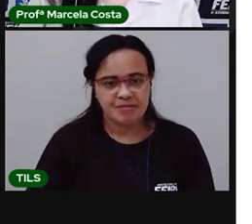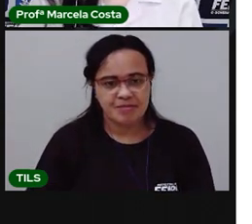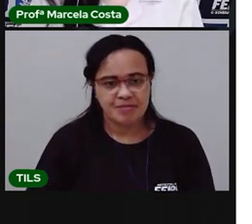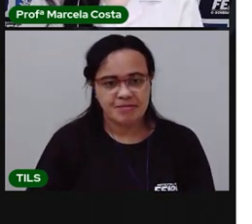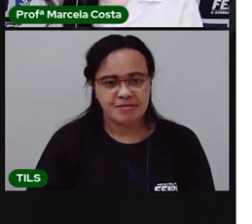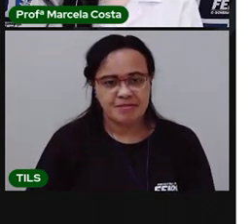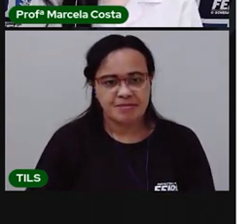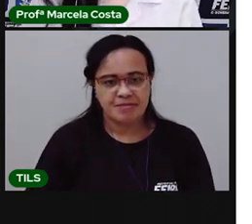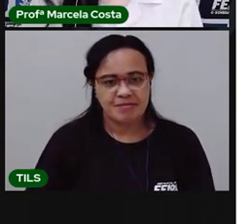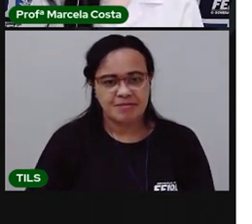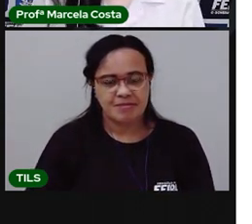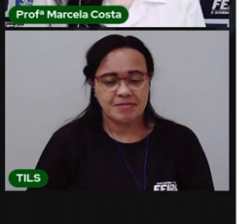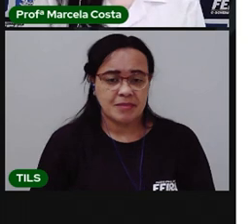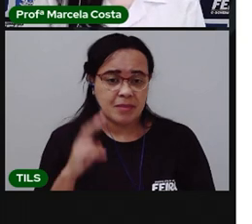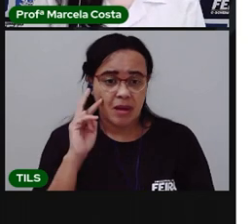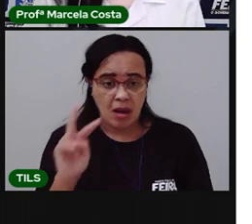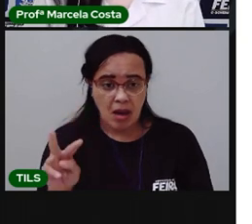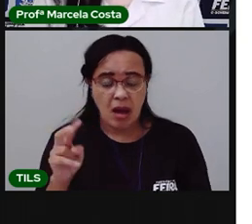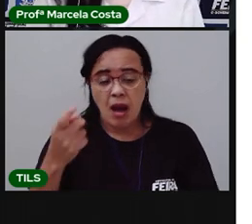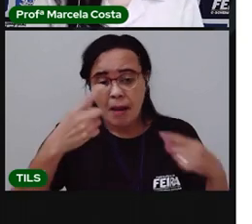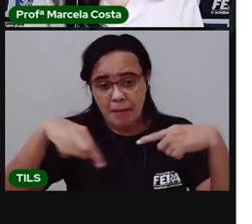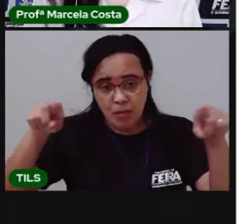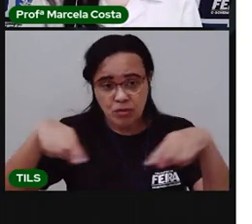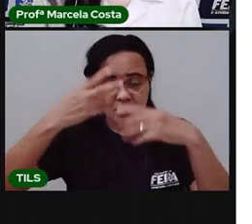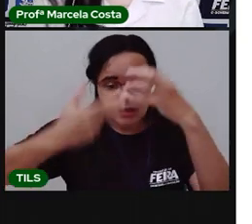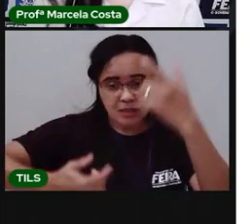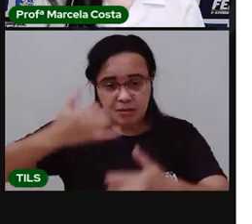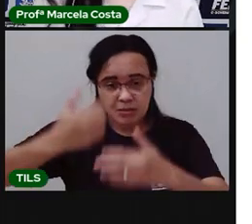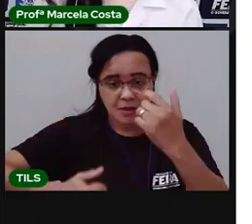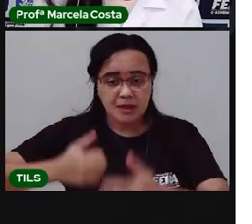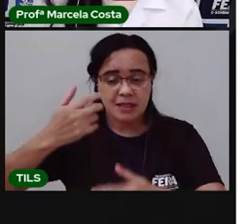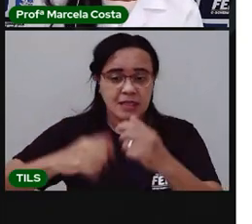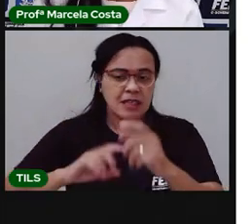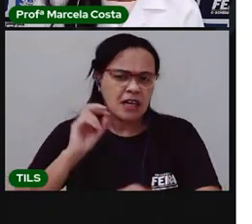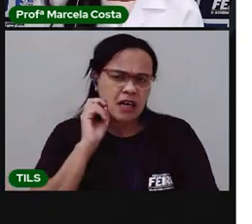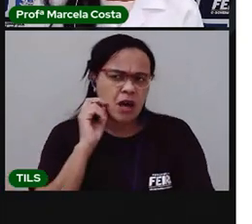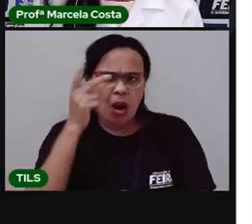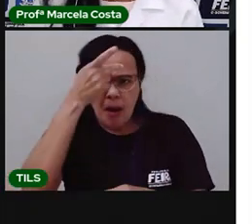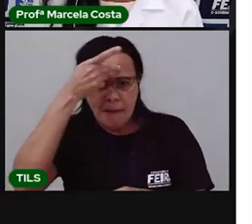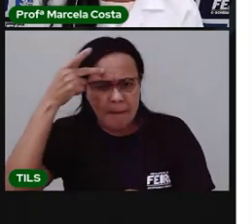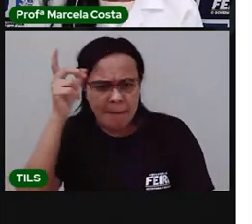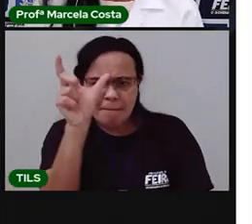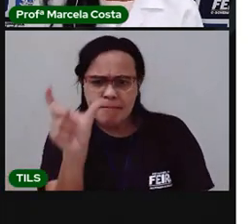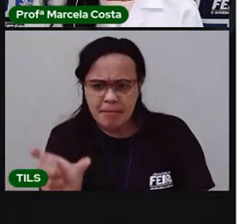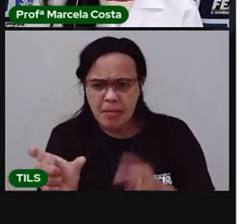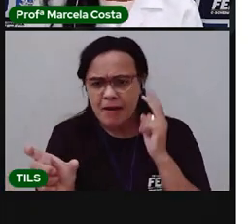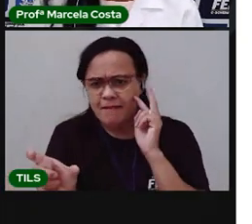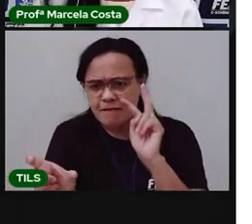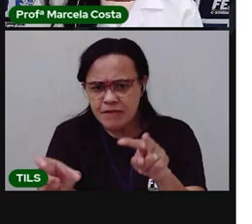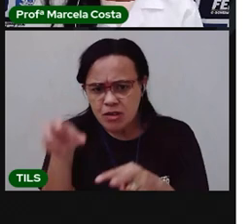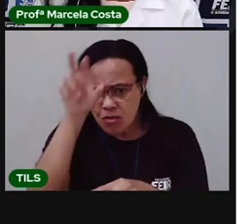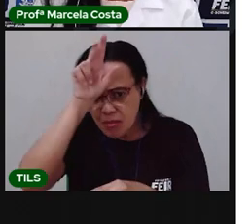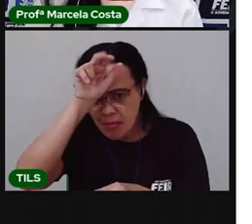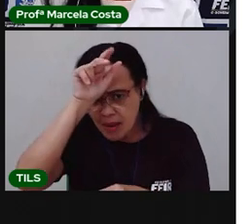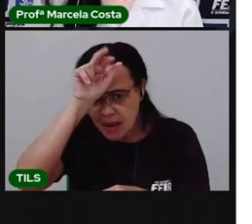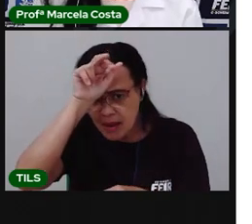Está contando que uma pessoa viu uma barata. E essa barata estava onde mesmo?